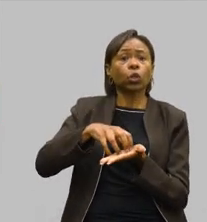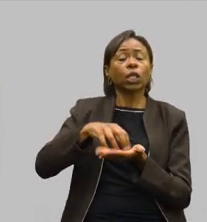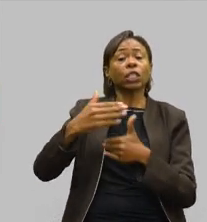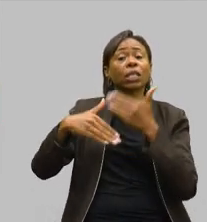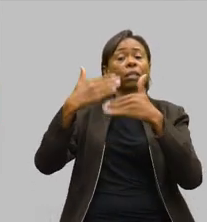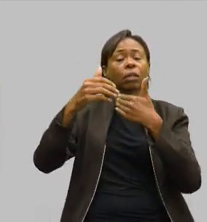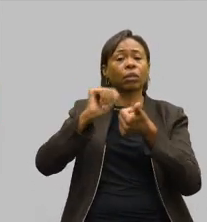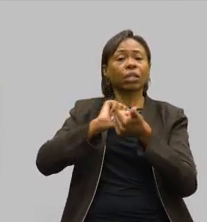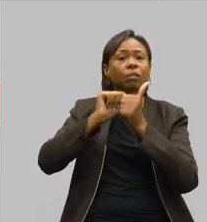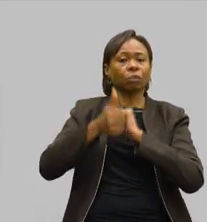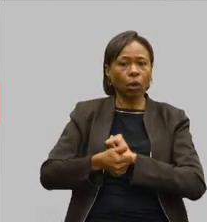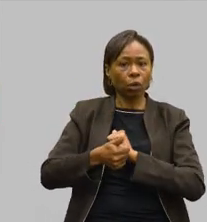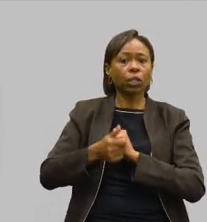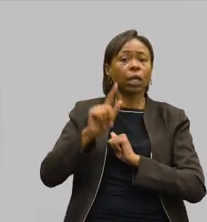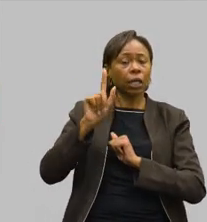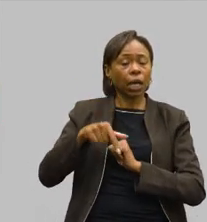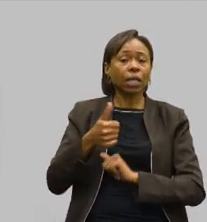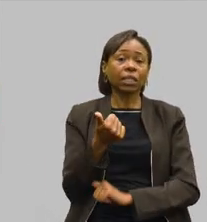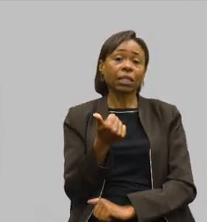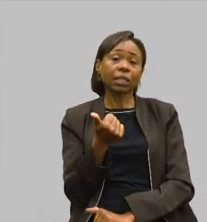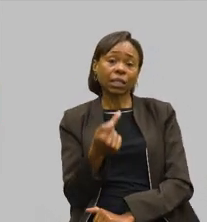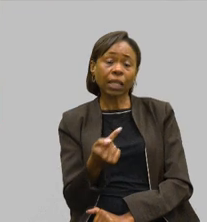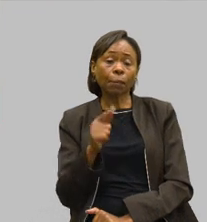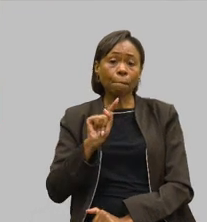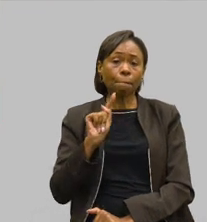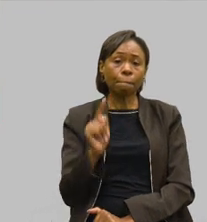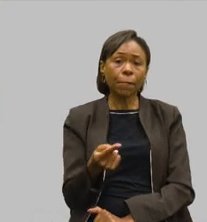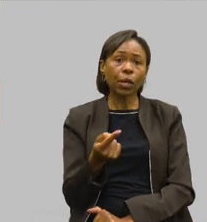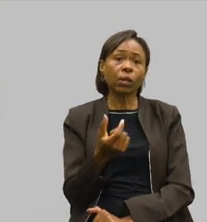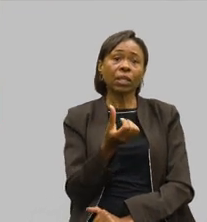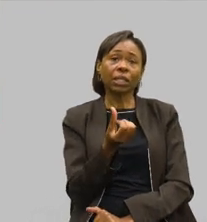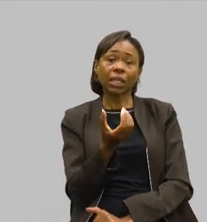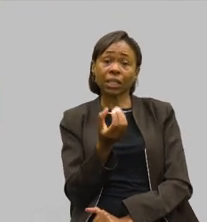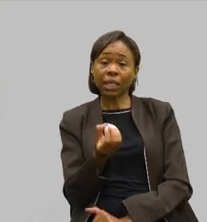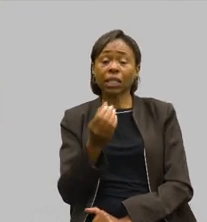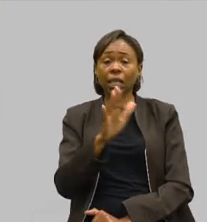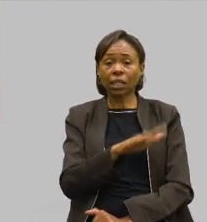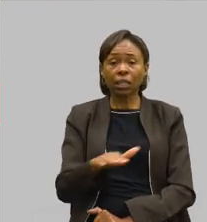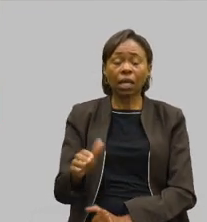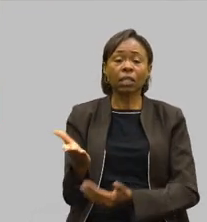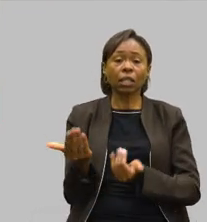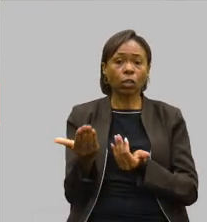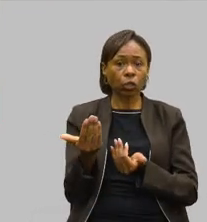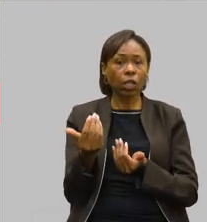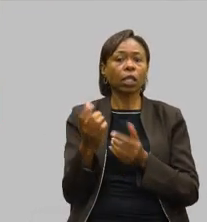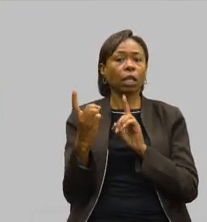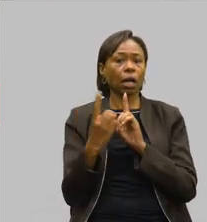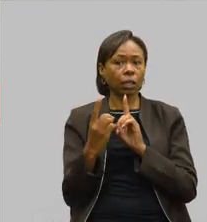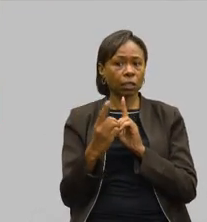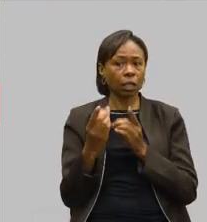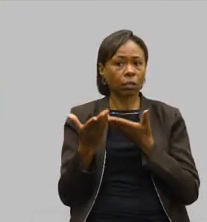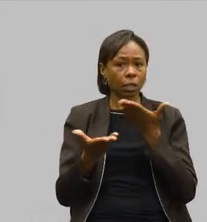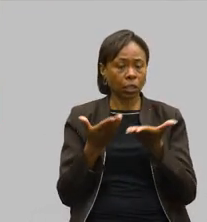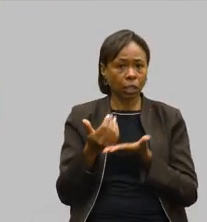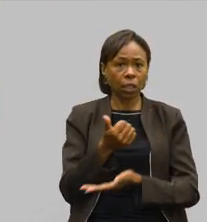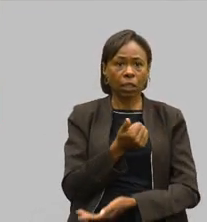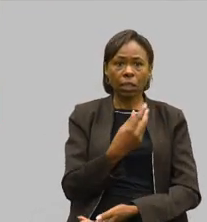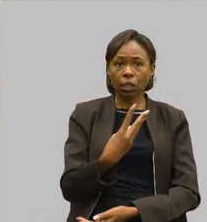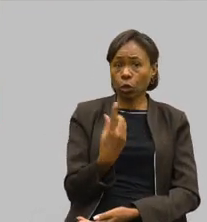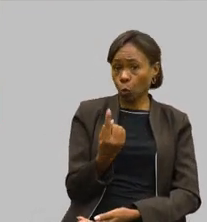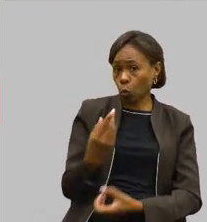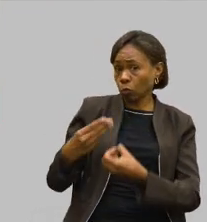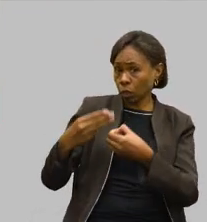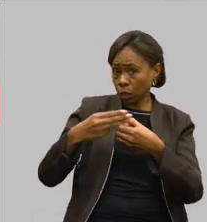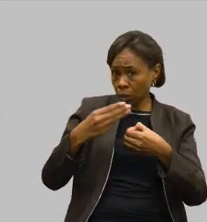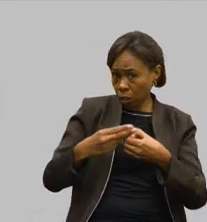da subsecretaria, onde 17.060 crianças e adolescentes foram atendidas em 131 municípios em